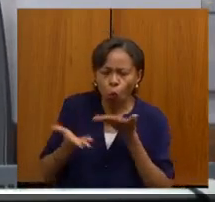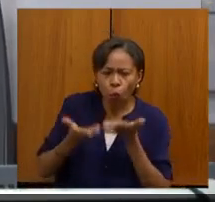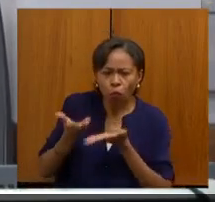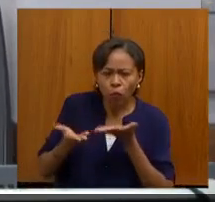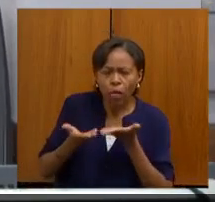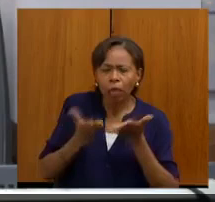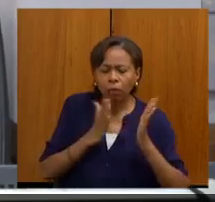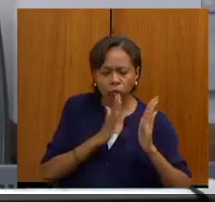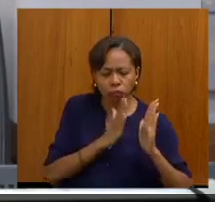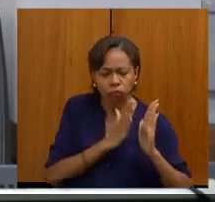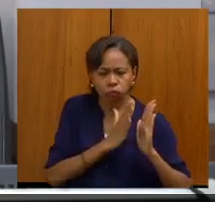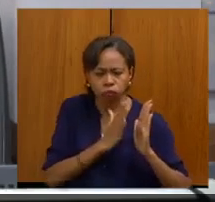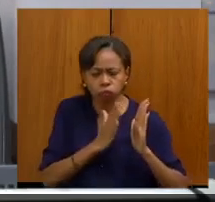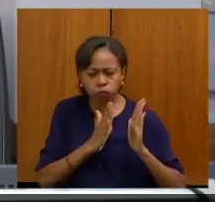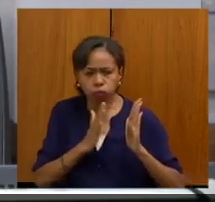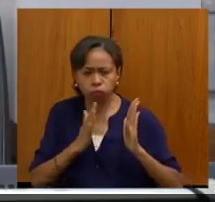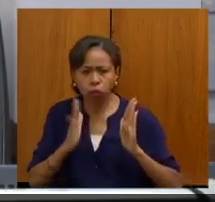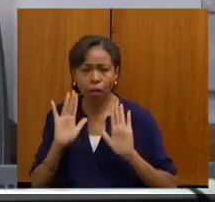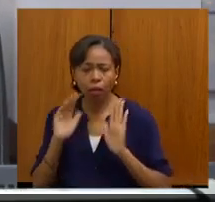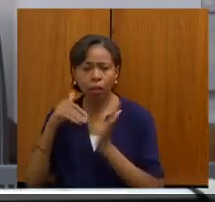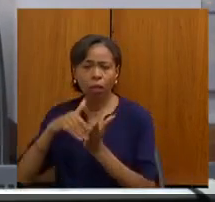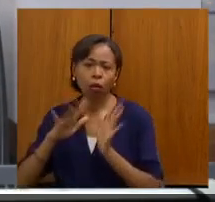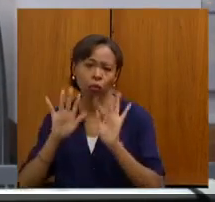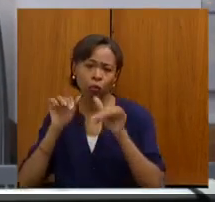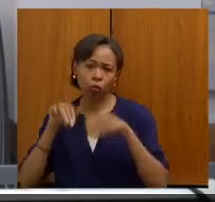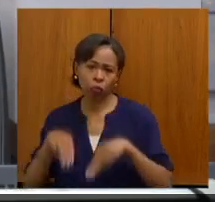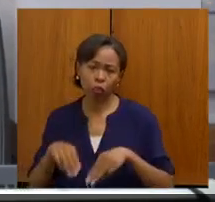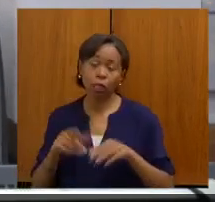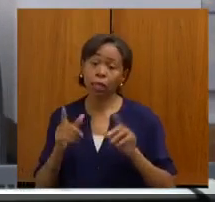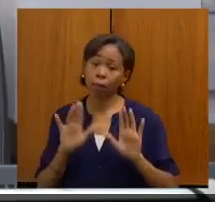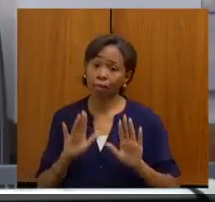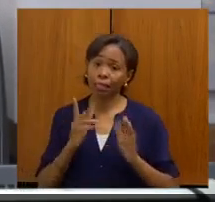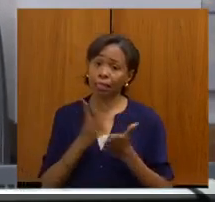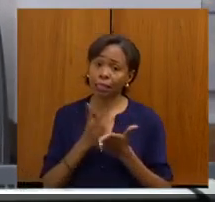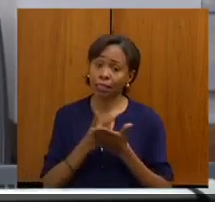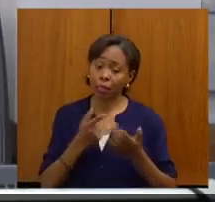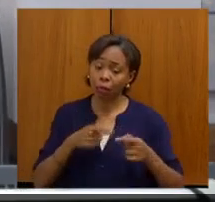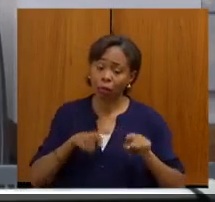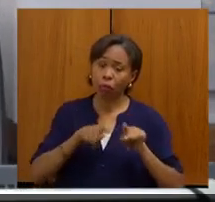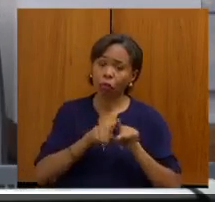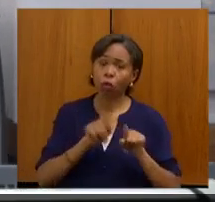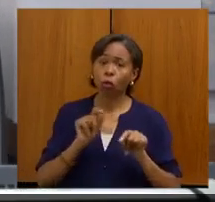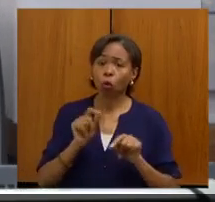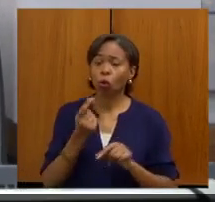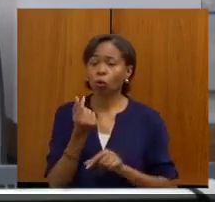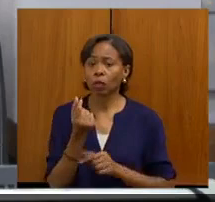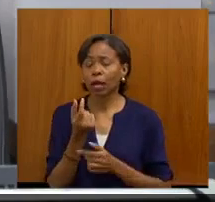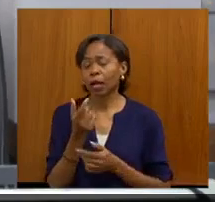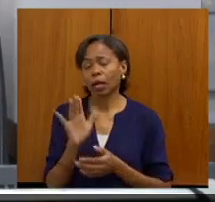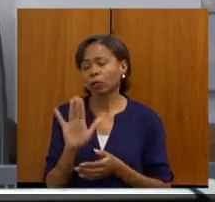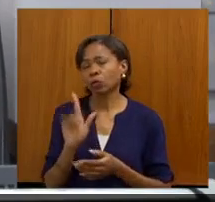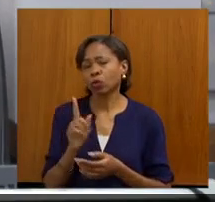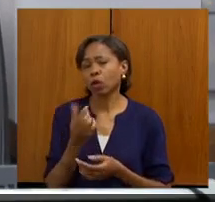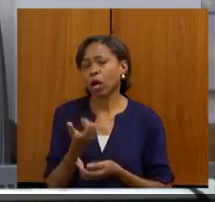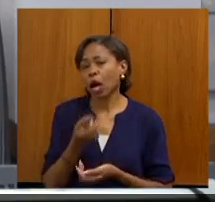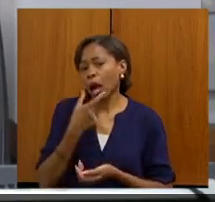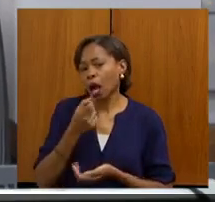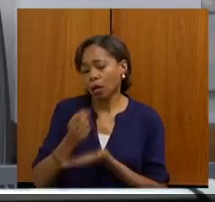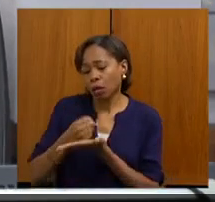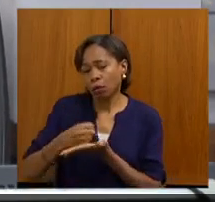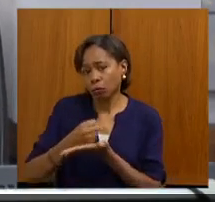obviamente, quando for necessário, casar com o medicamento que hoje é judicializado, então, podendo